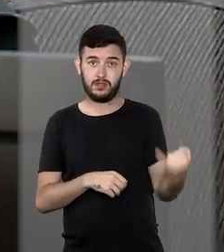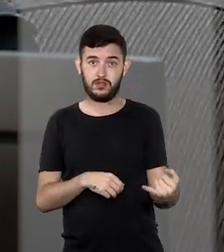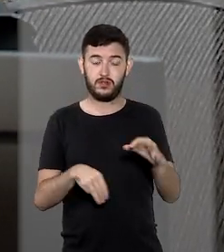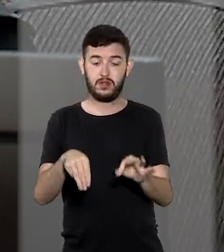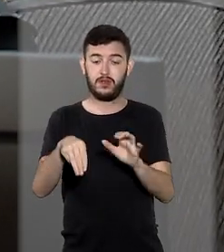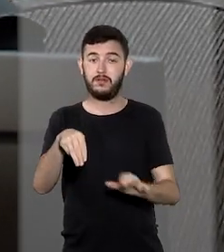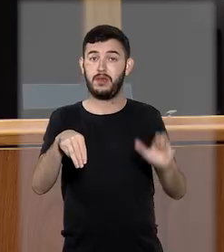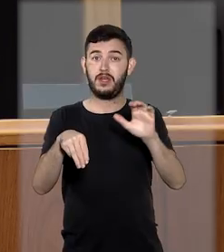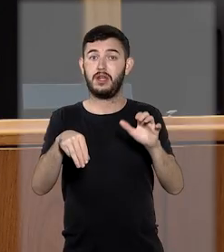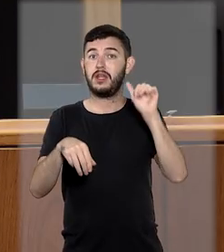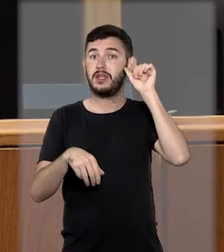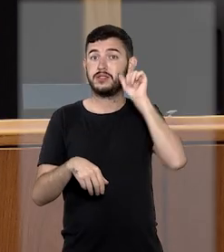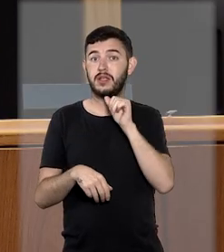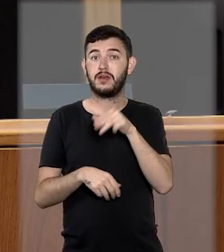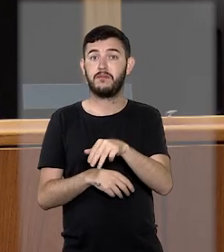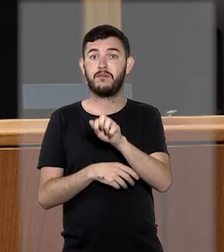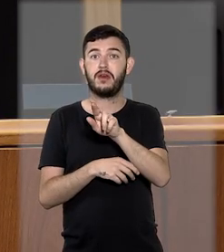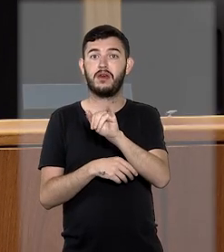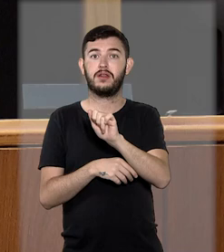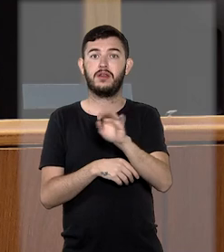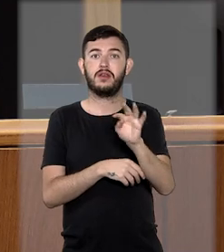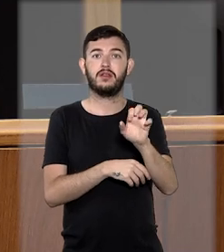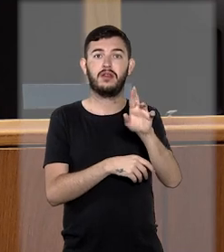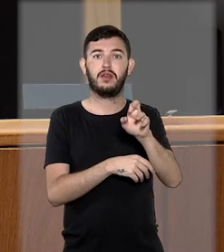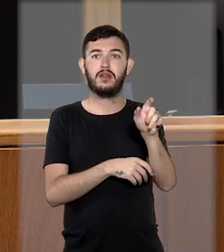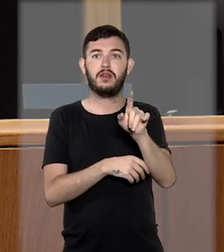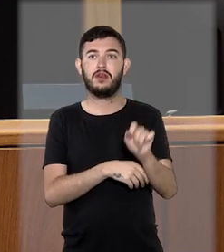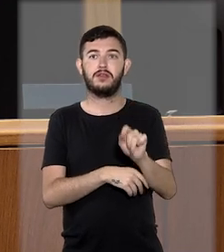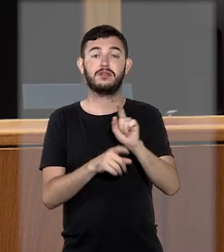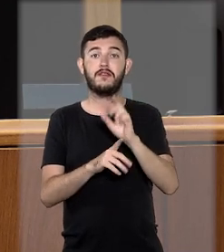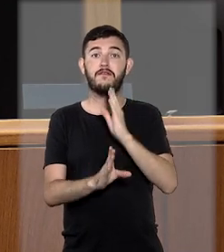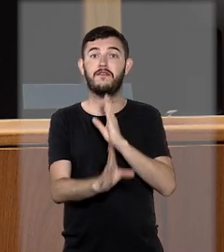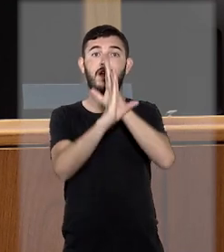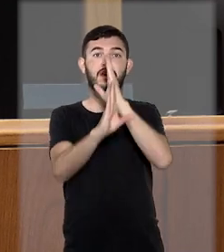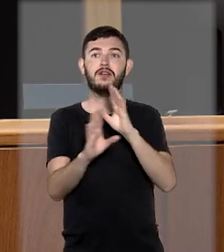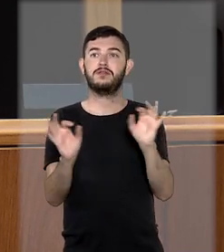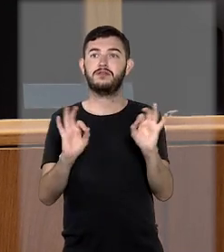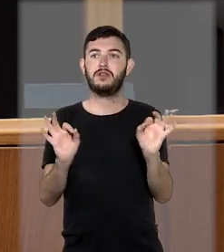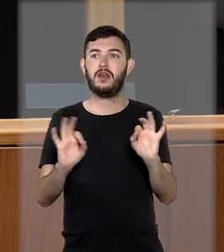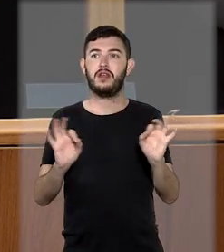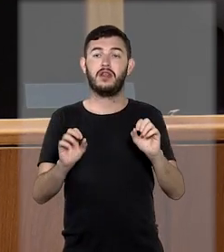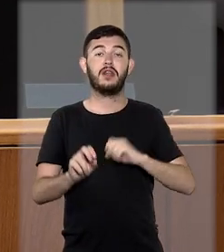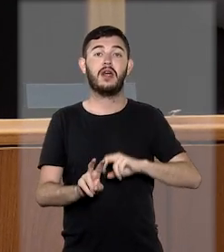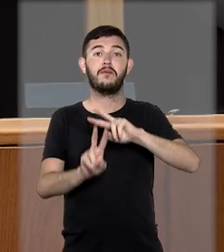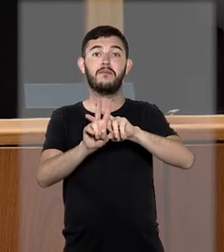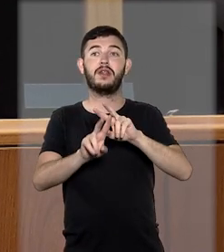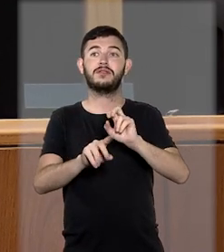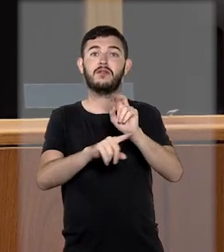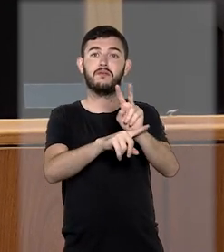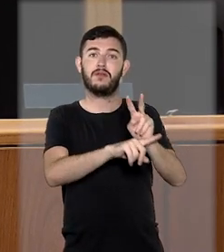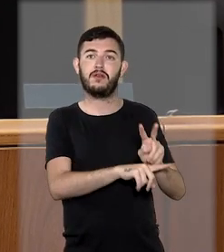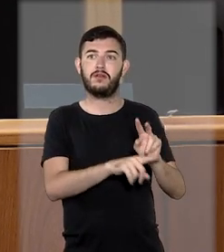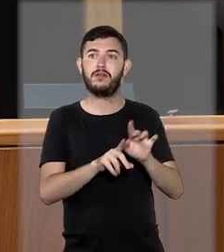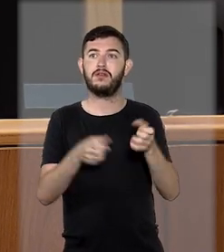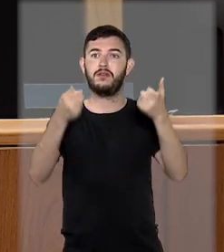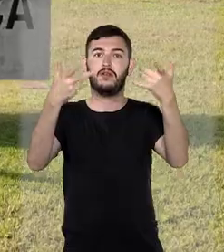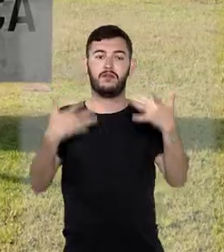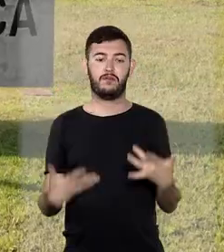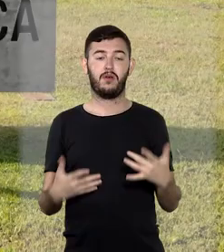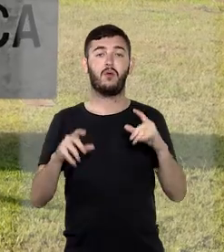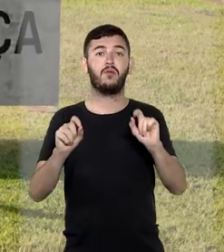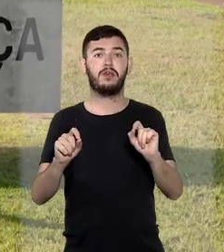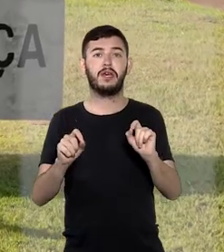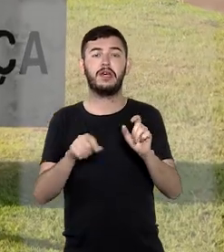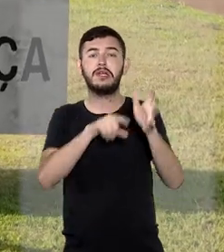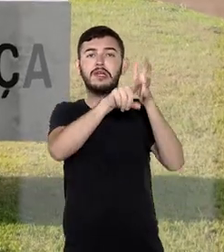Tereza de Assis Moura, não verificou ilegalidade flagrante na decretação da prisão preventiva. A ministra também destacou